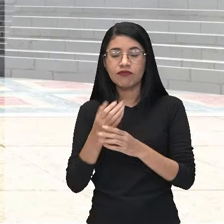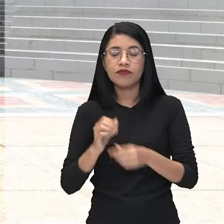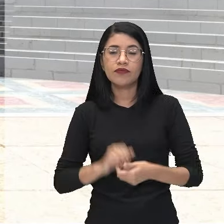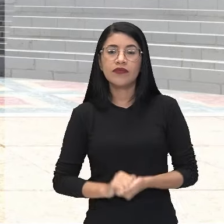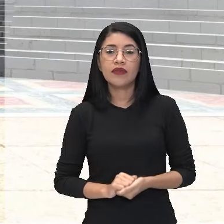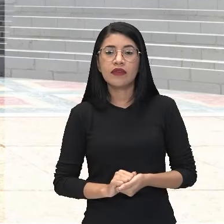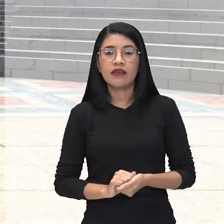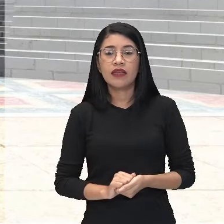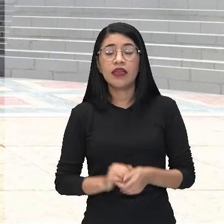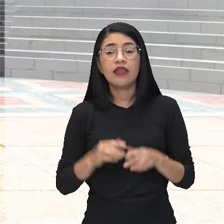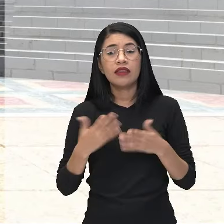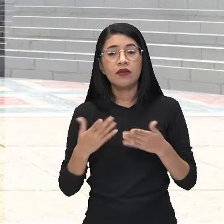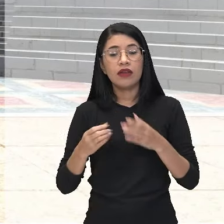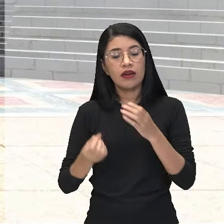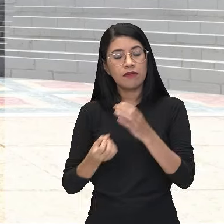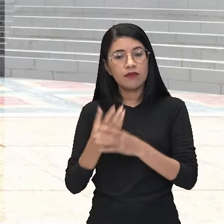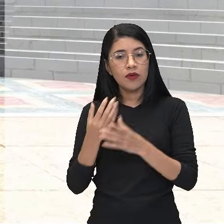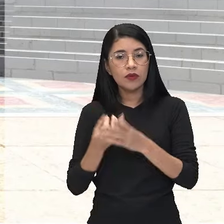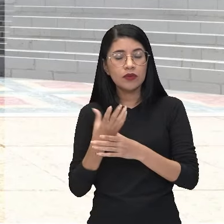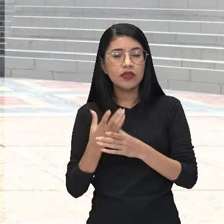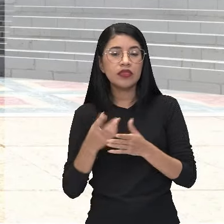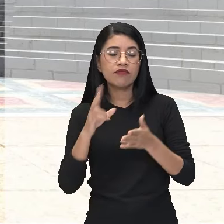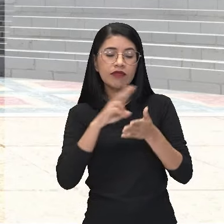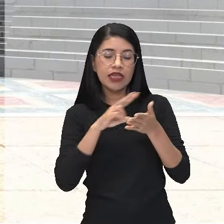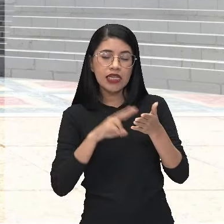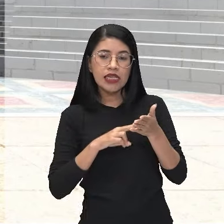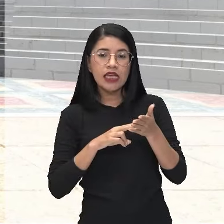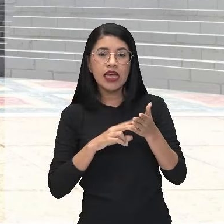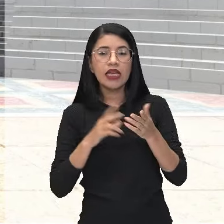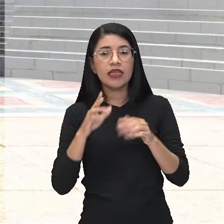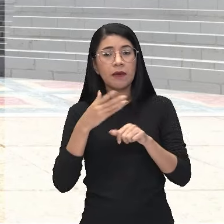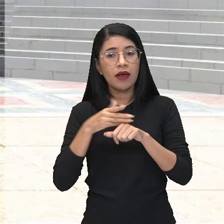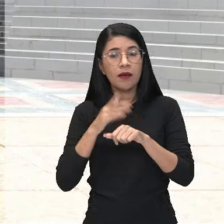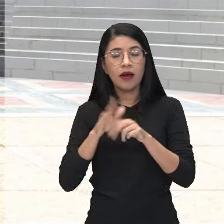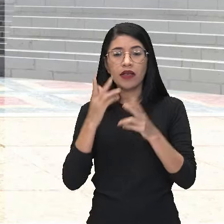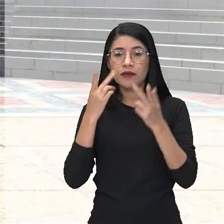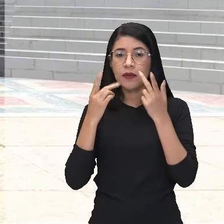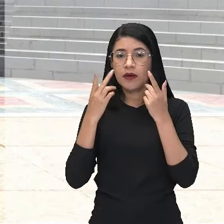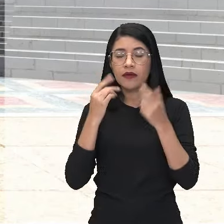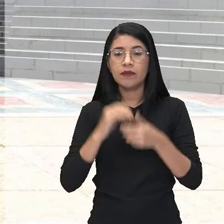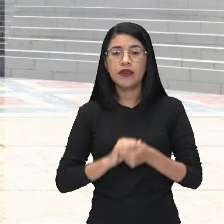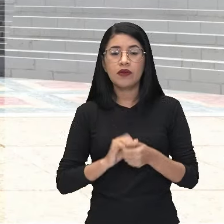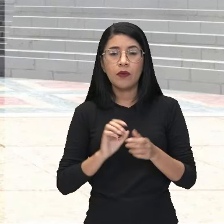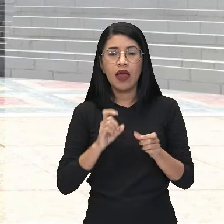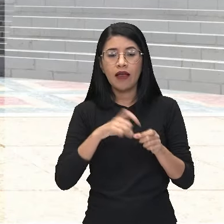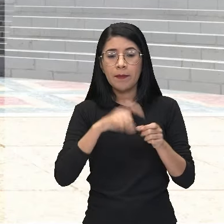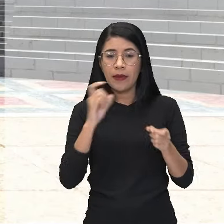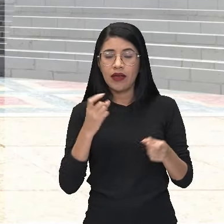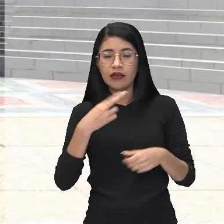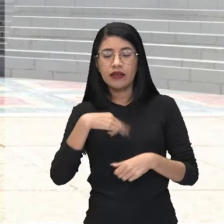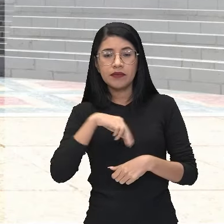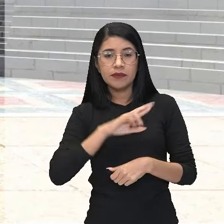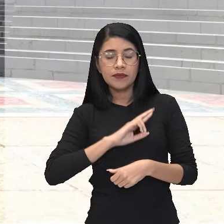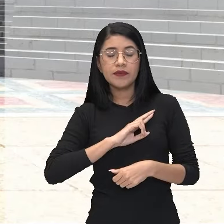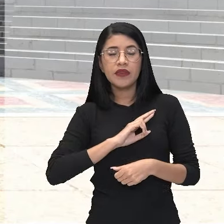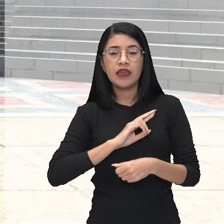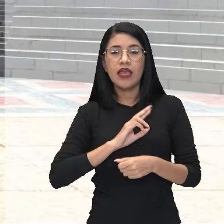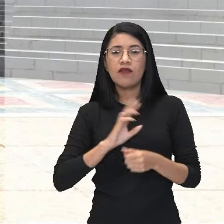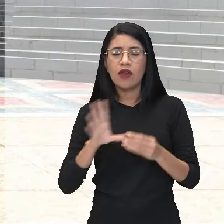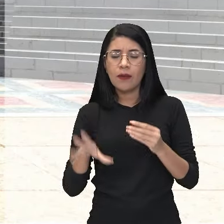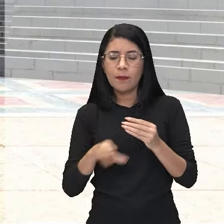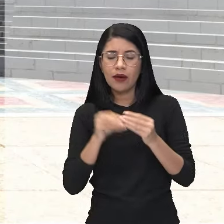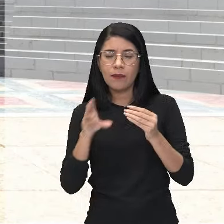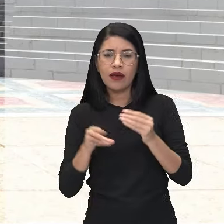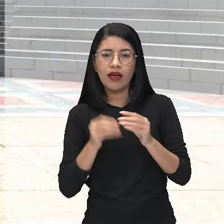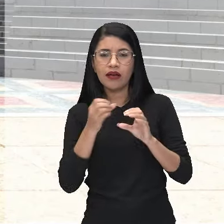Sendo ainda produzido, lido e encenado, né? Ou seja, ele deixou ali a questão da religiosidade e foi incorporando